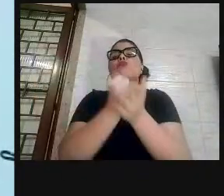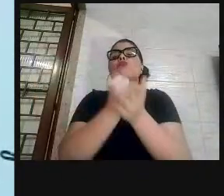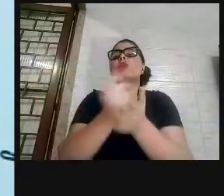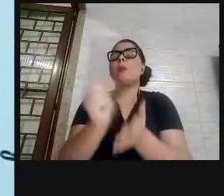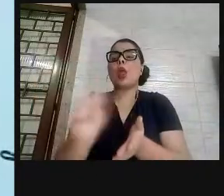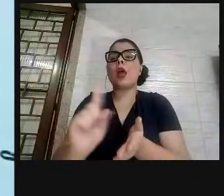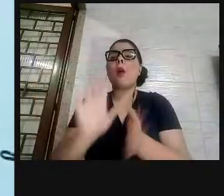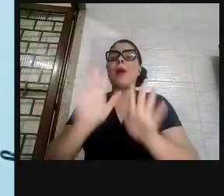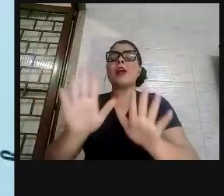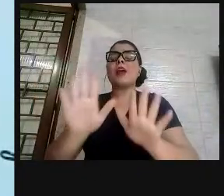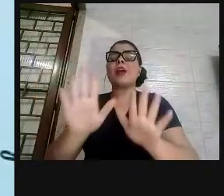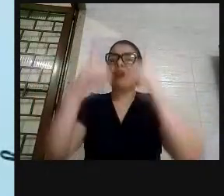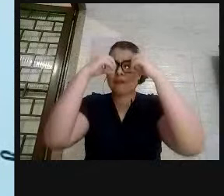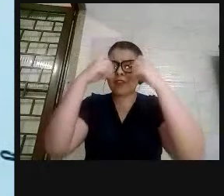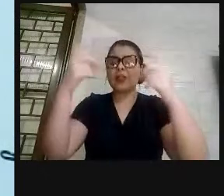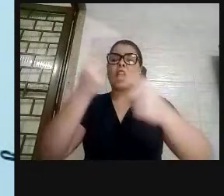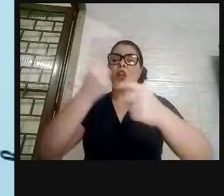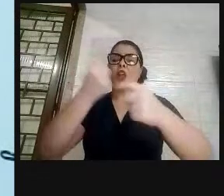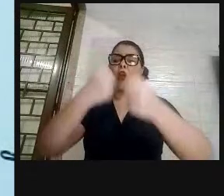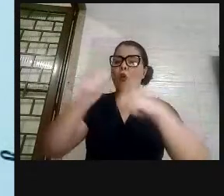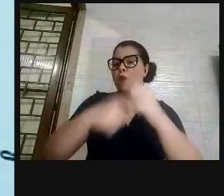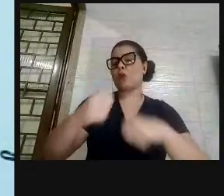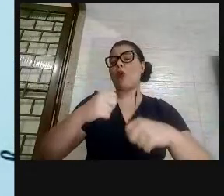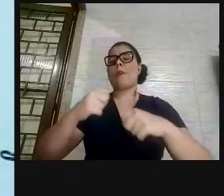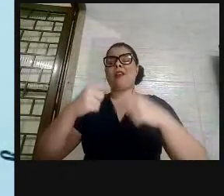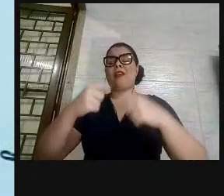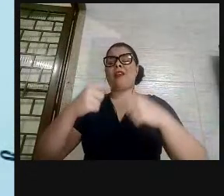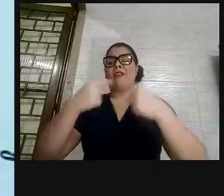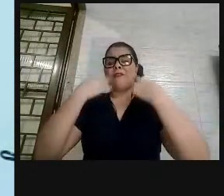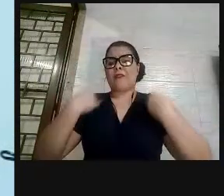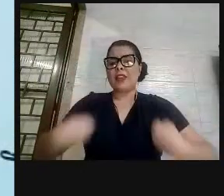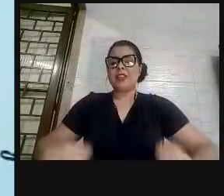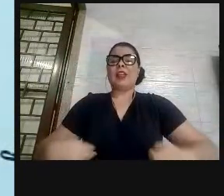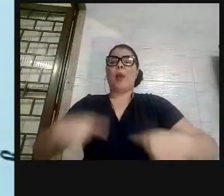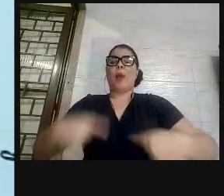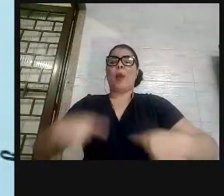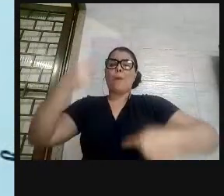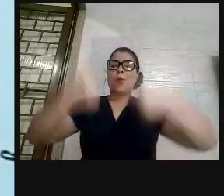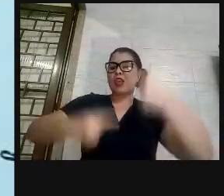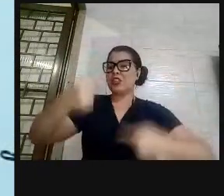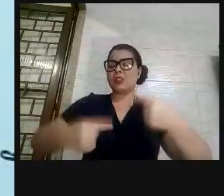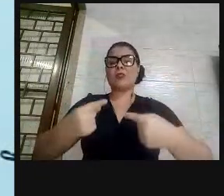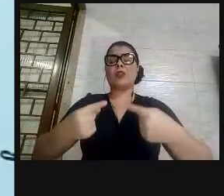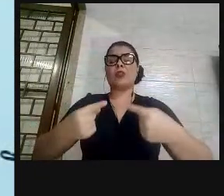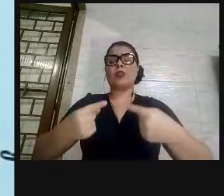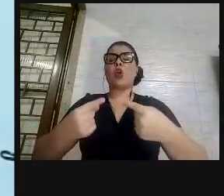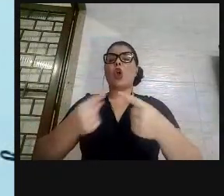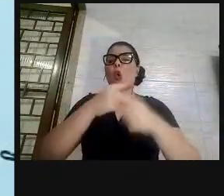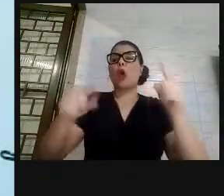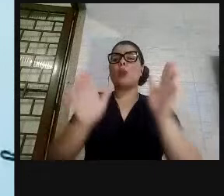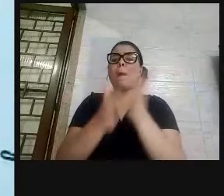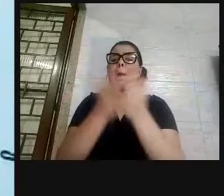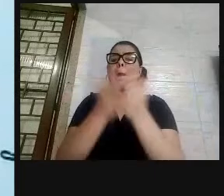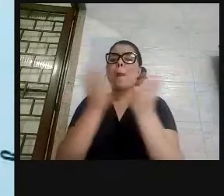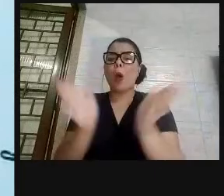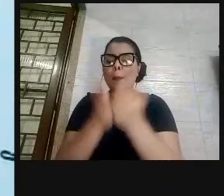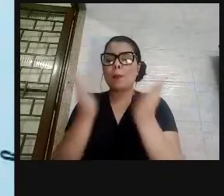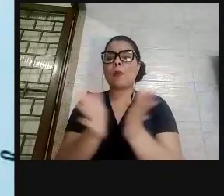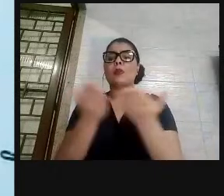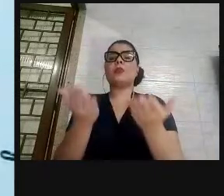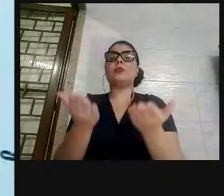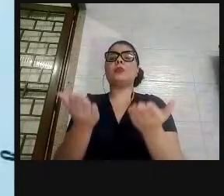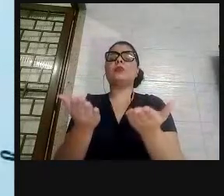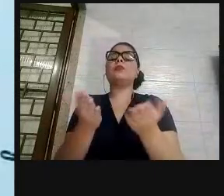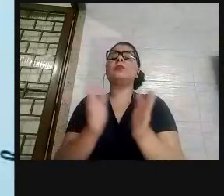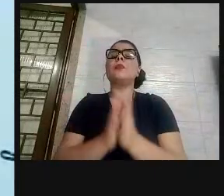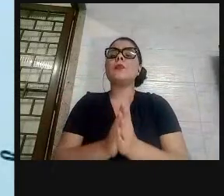a violência econômica, violência física, a violência política contra os pobres, contra os de baixo.